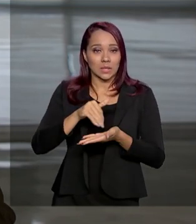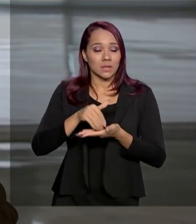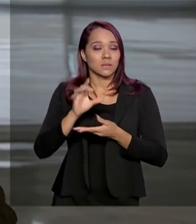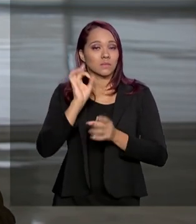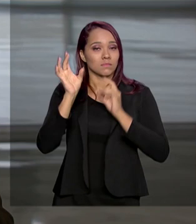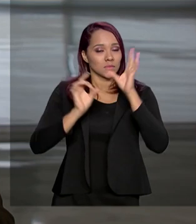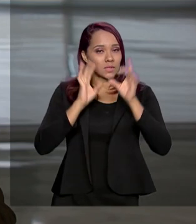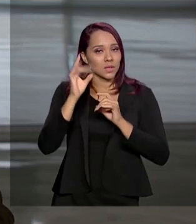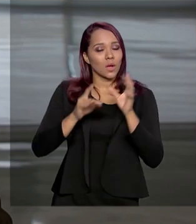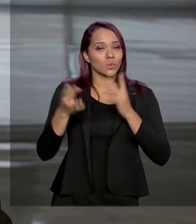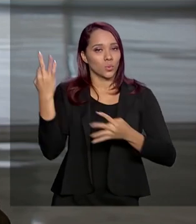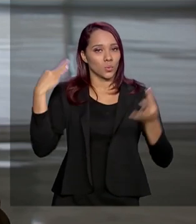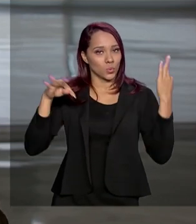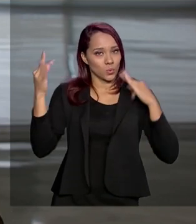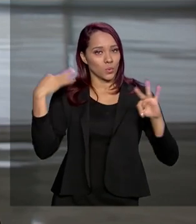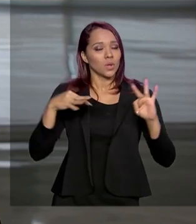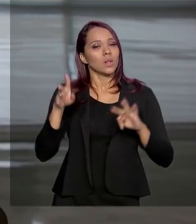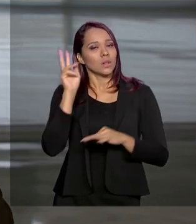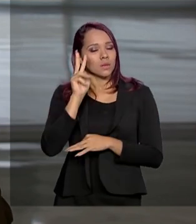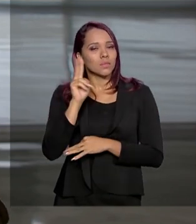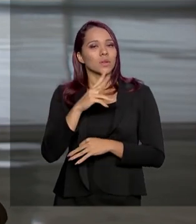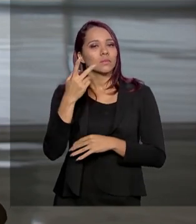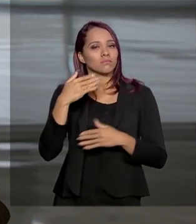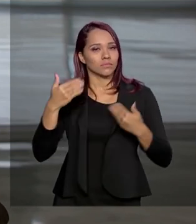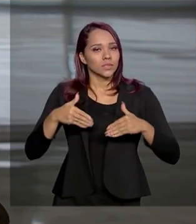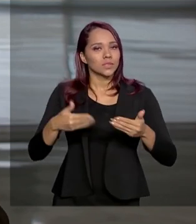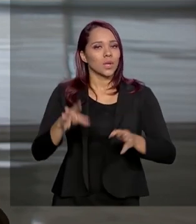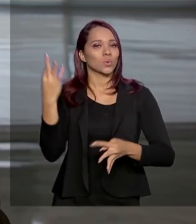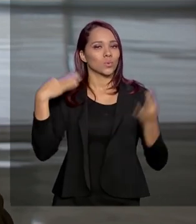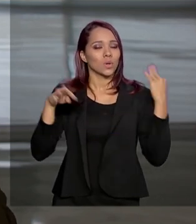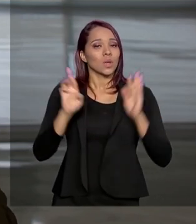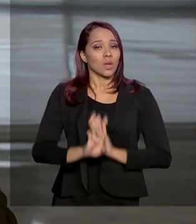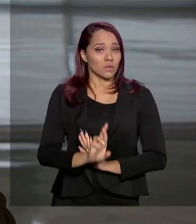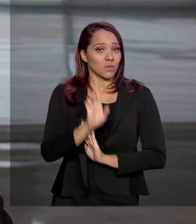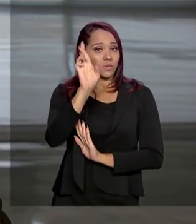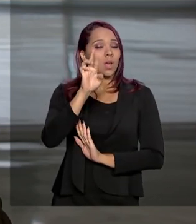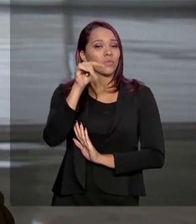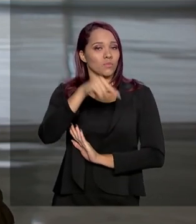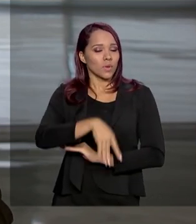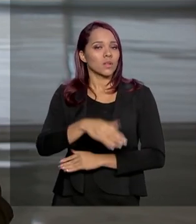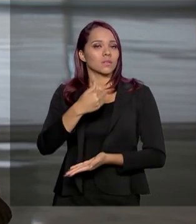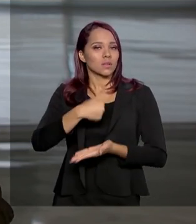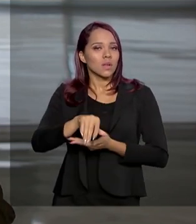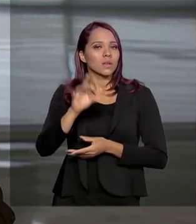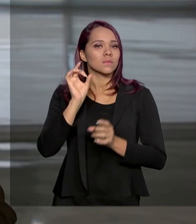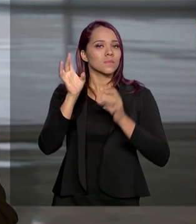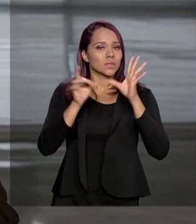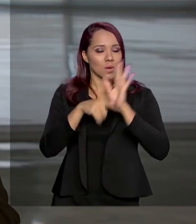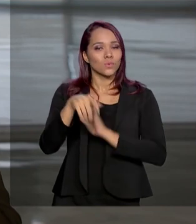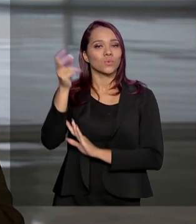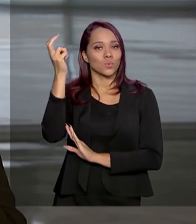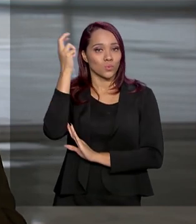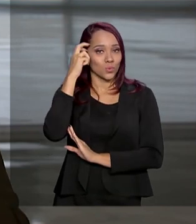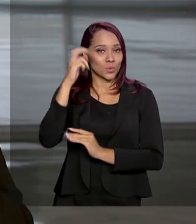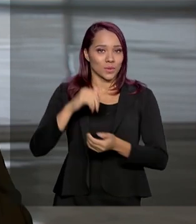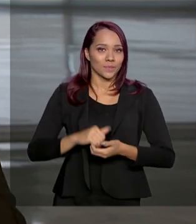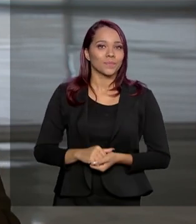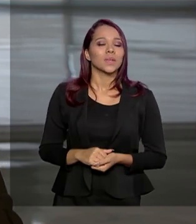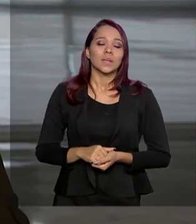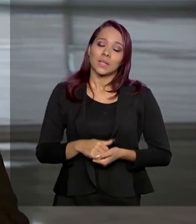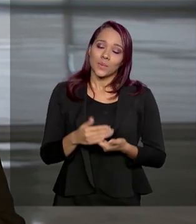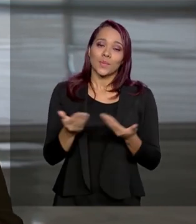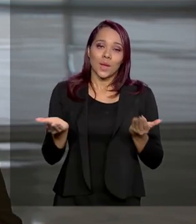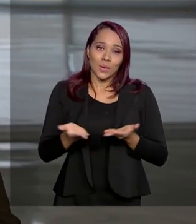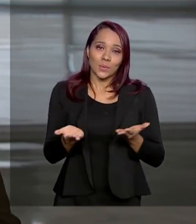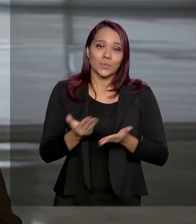Turismo. Lembrando que o Ministério do Turismo é responsável pela pasta pela Secretaria Especial de Cultura. Bem, neste